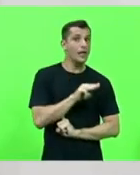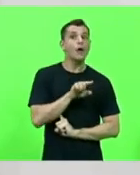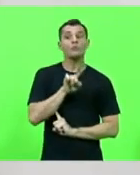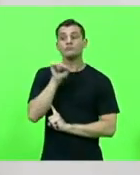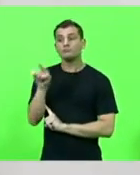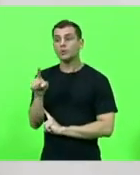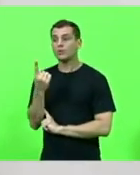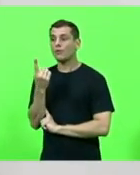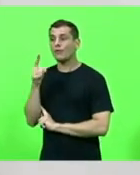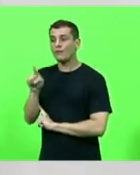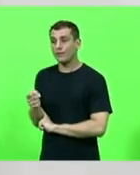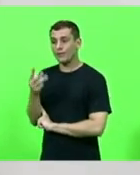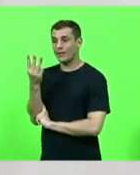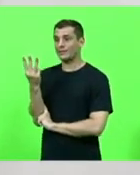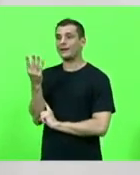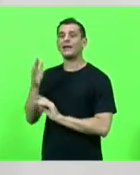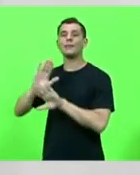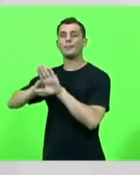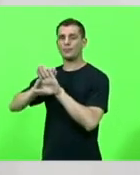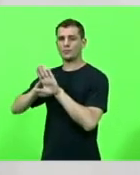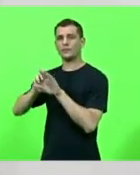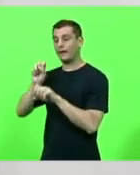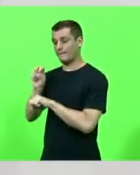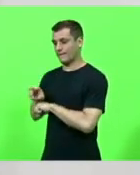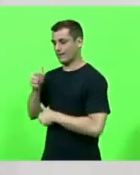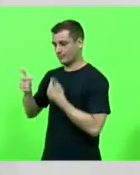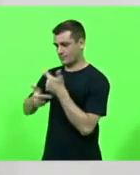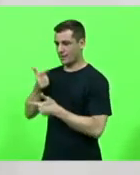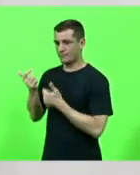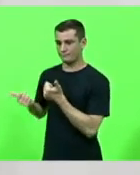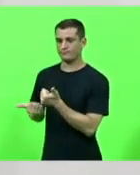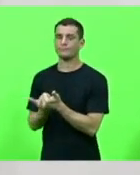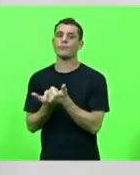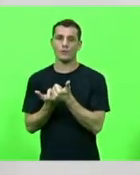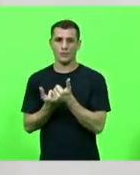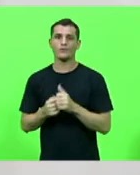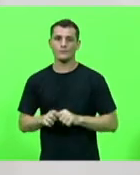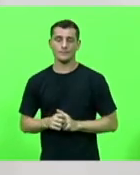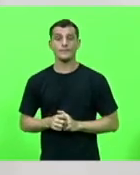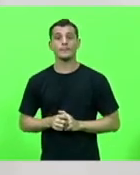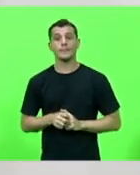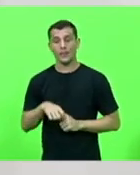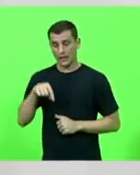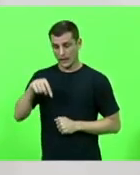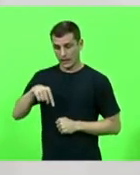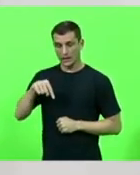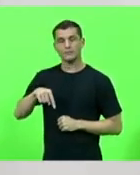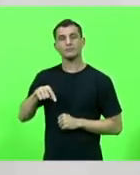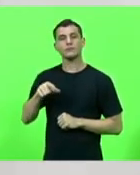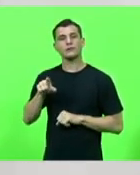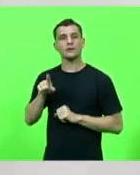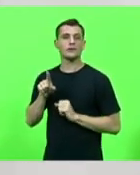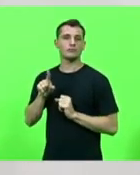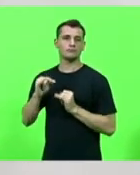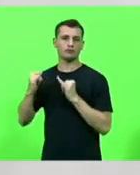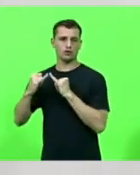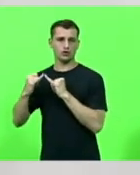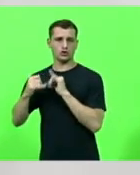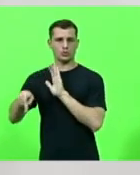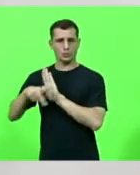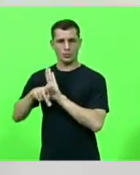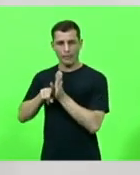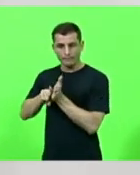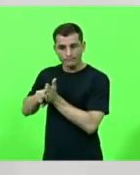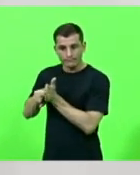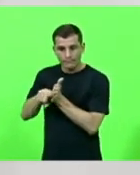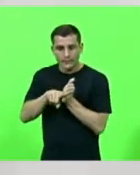indiretos segundo estudo realizado este ano pela federação do instituto de pesquisa a taxa de crescimento da base